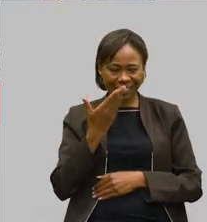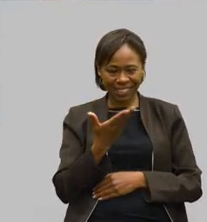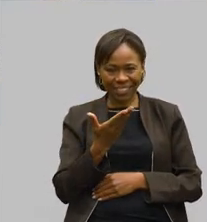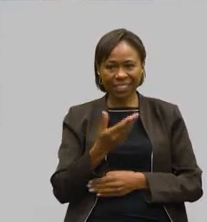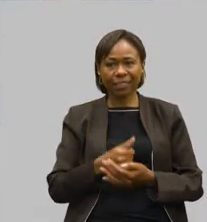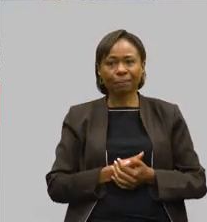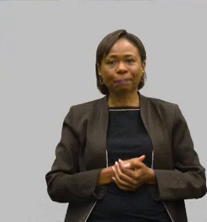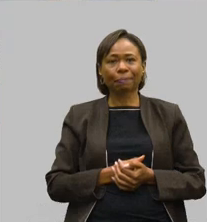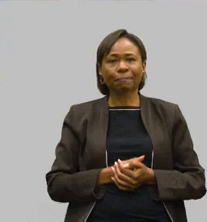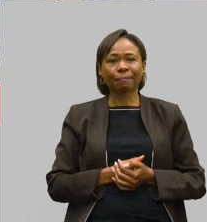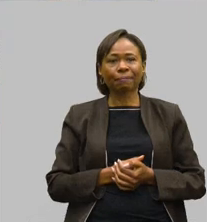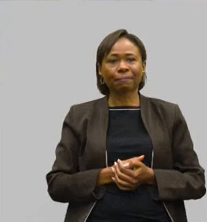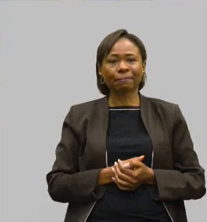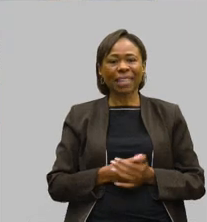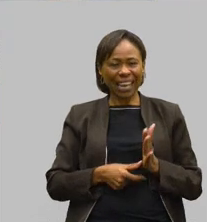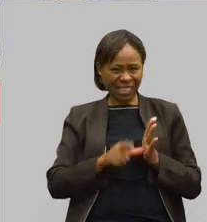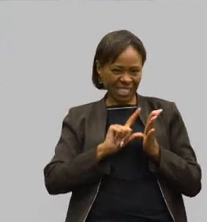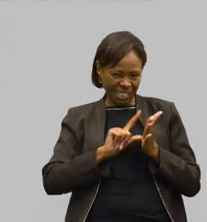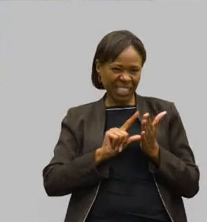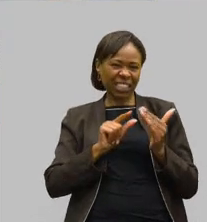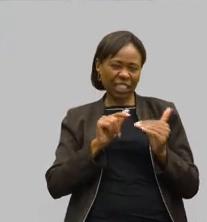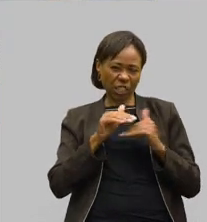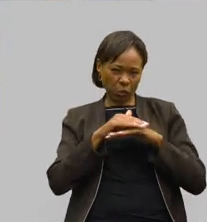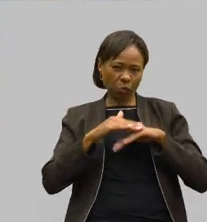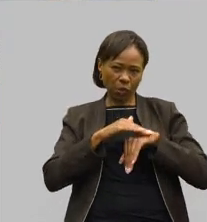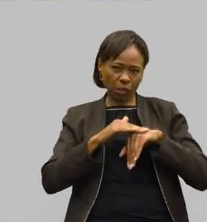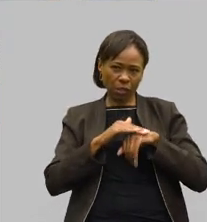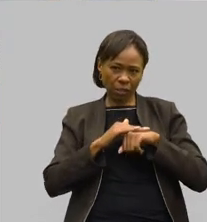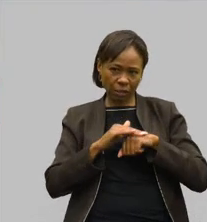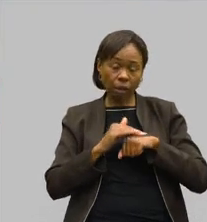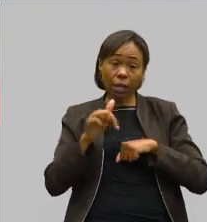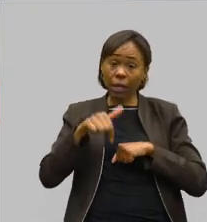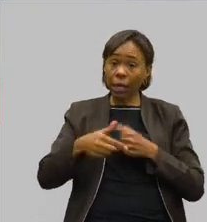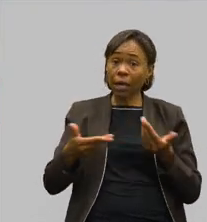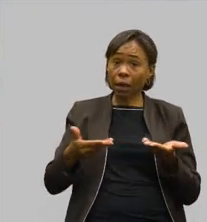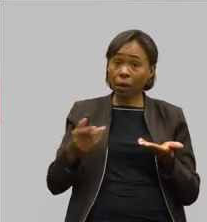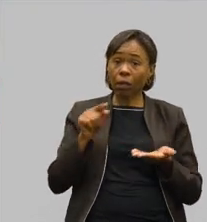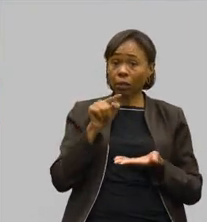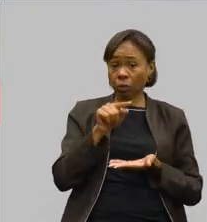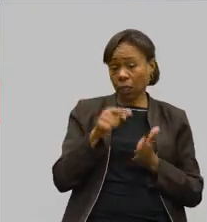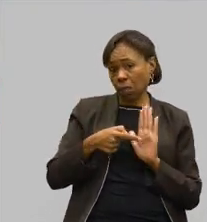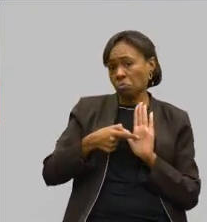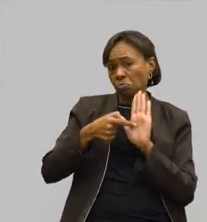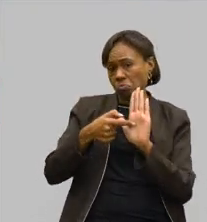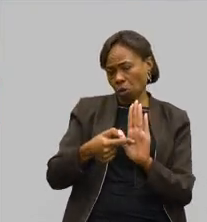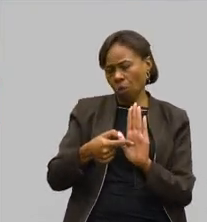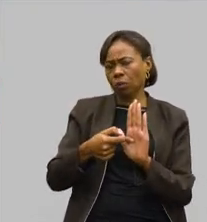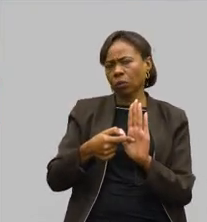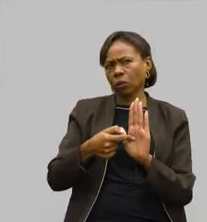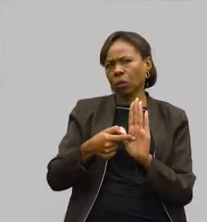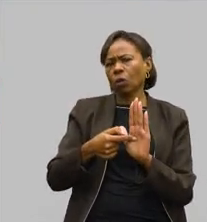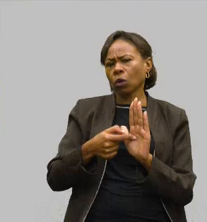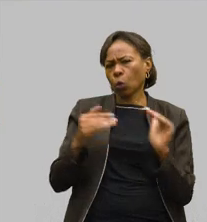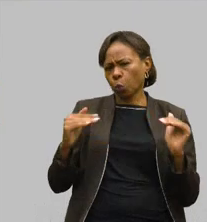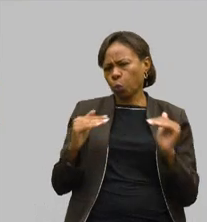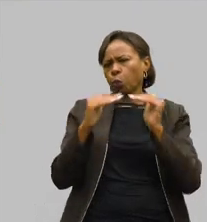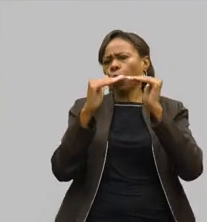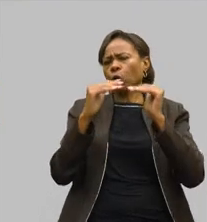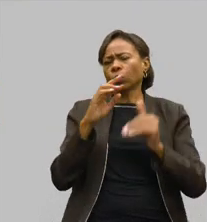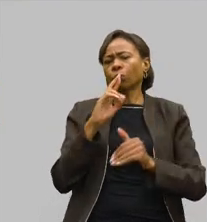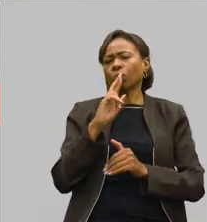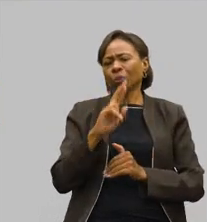Nós já vimos falados mais cedo e agora nessa apresentação com o comitou com a sua resposta dos